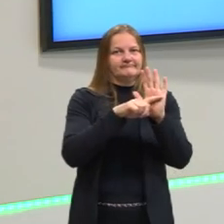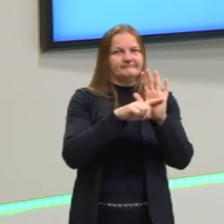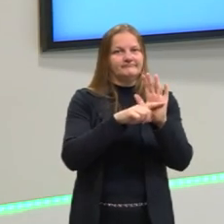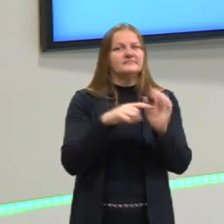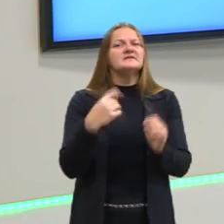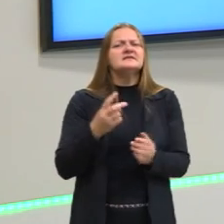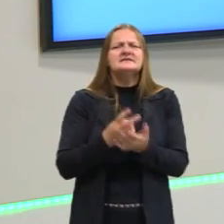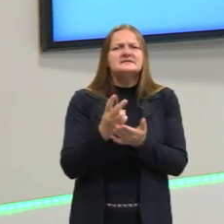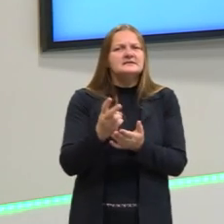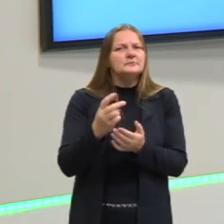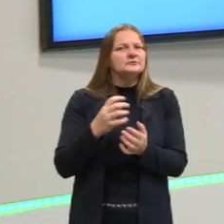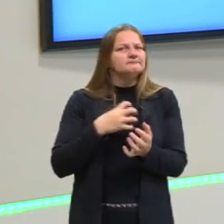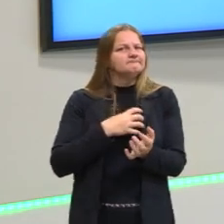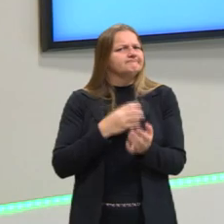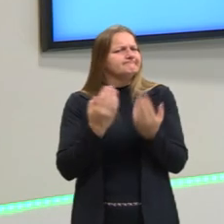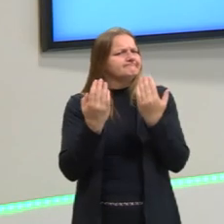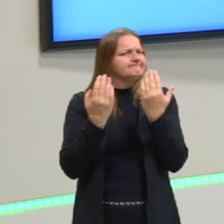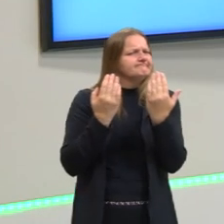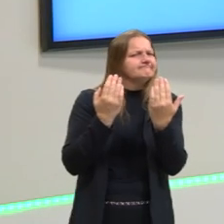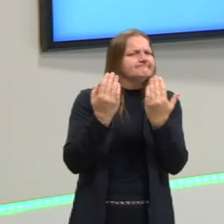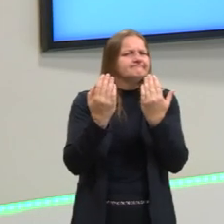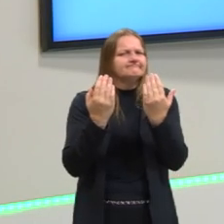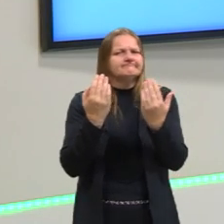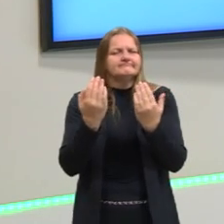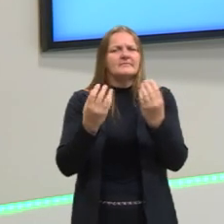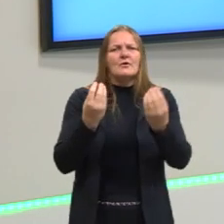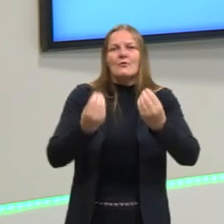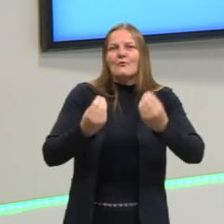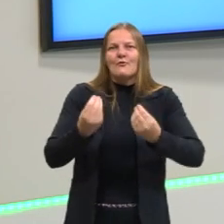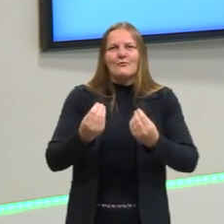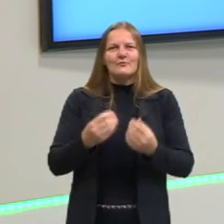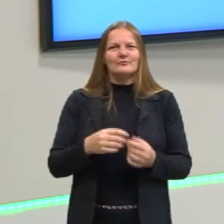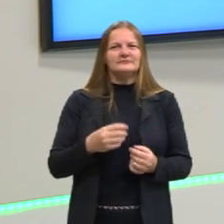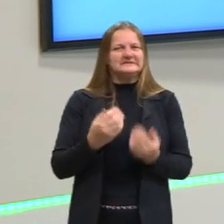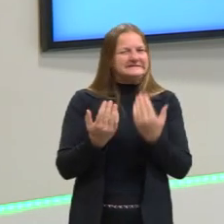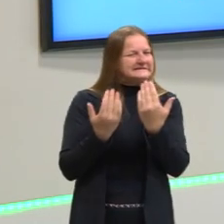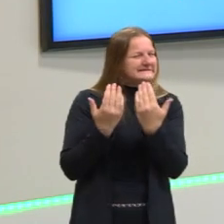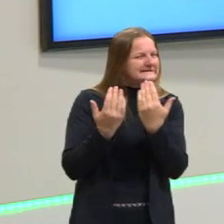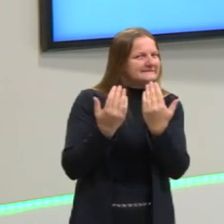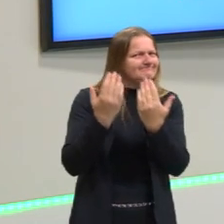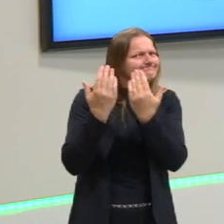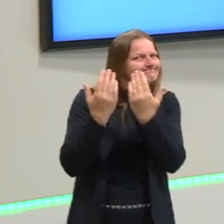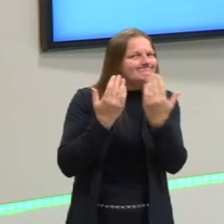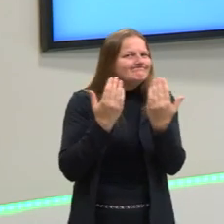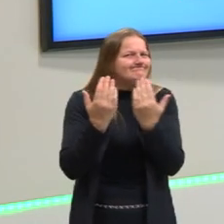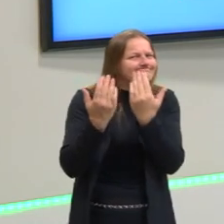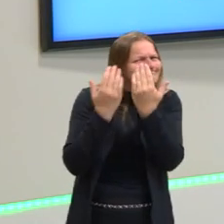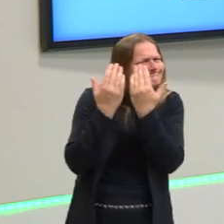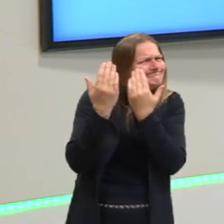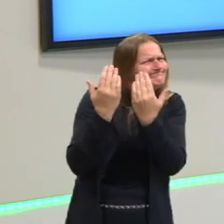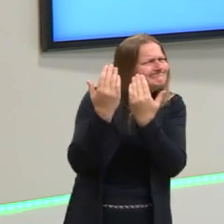há sempre uma dúvida, na verdade, uma desconfiança, e a palavra é desconfiança, que eu trouxe até uma